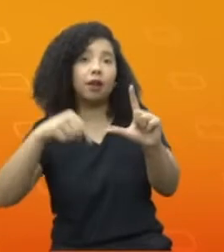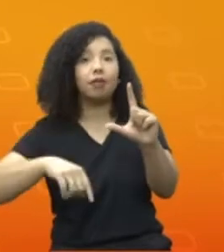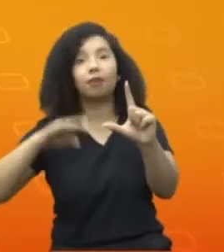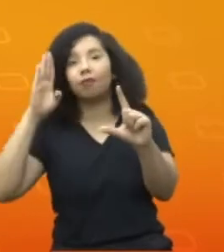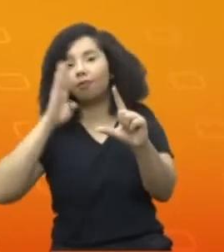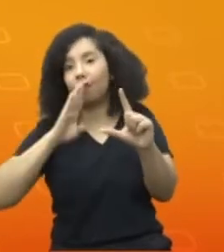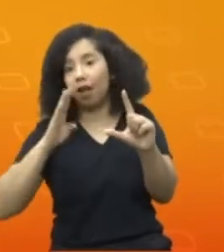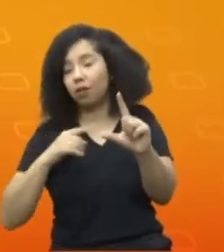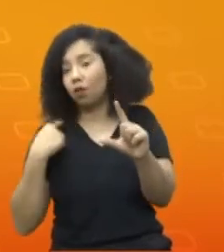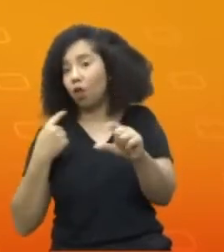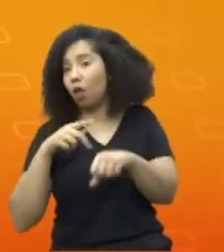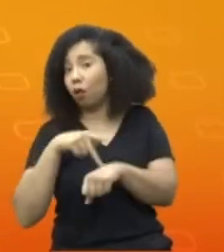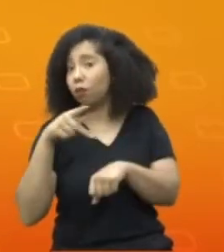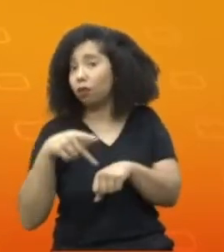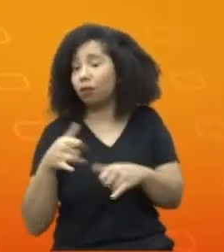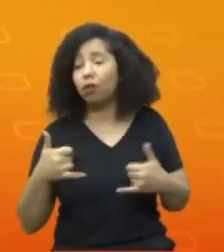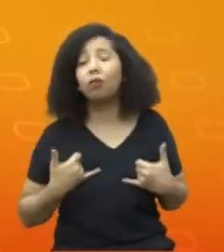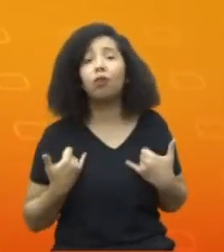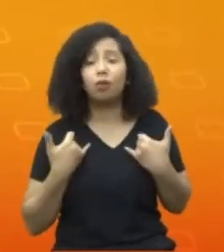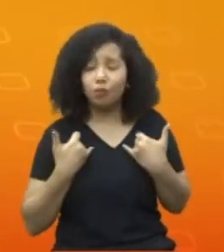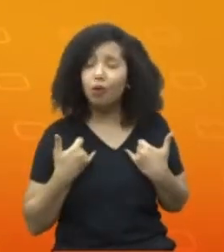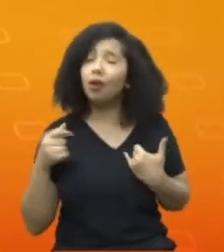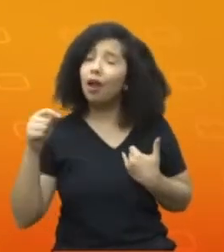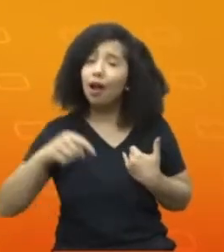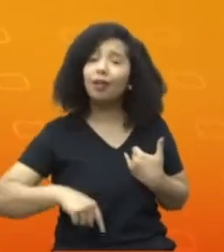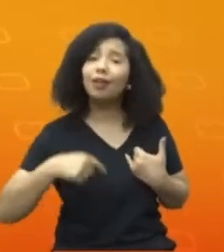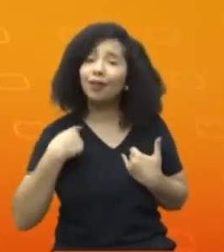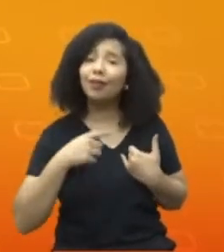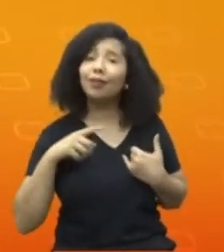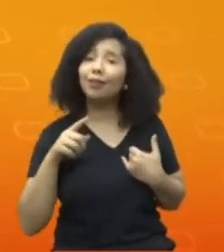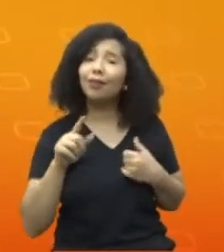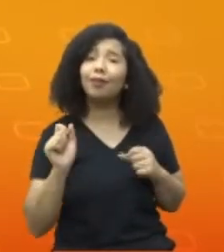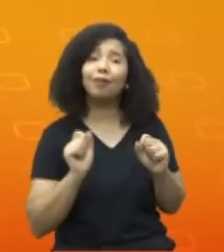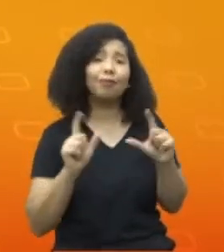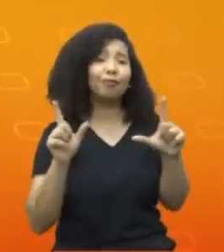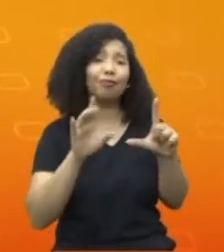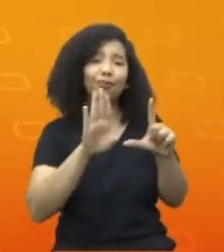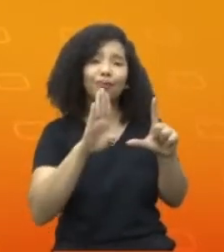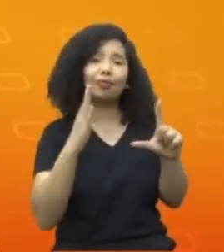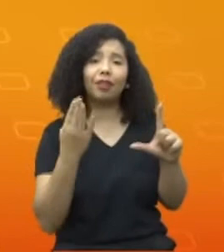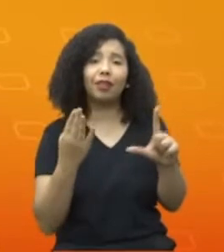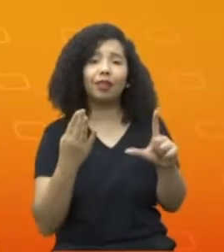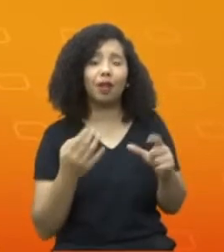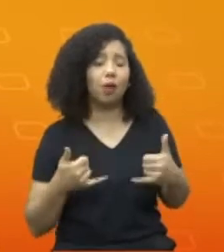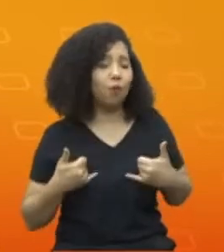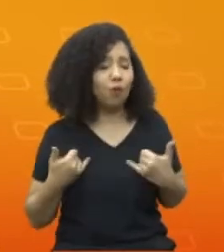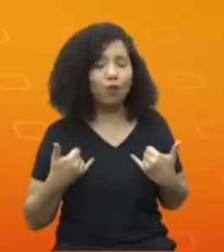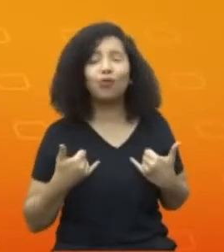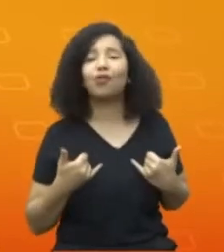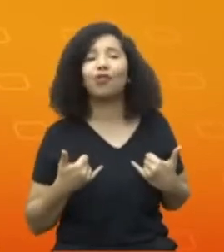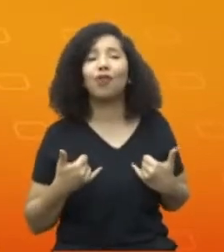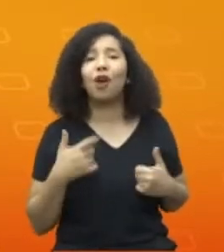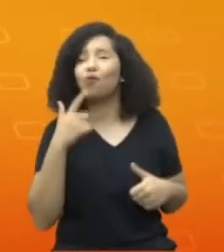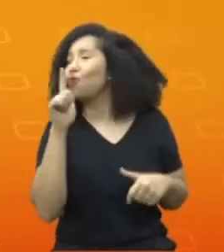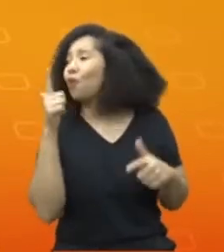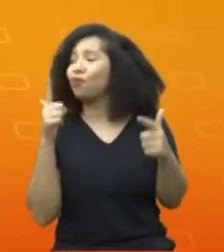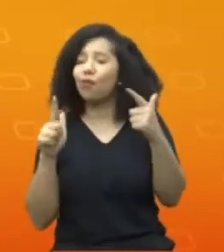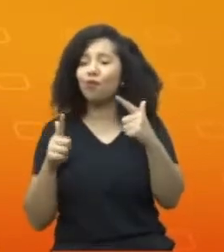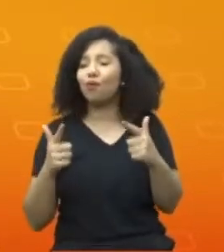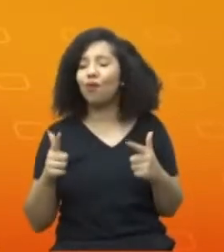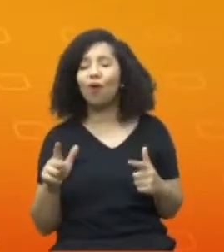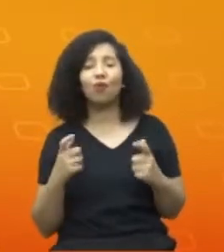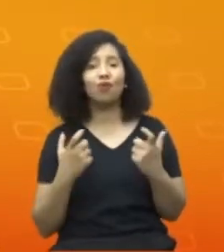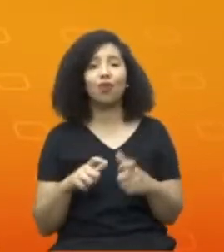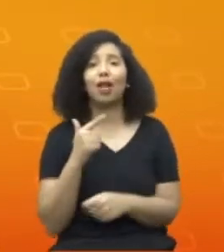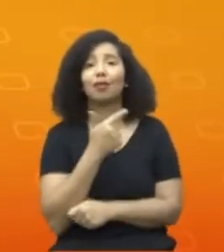é um orgulho para nós brasileiros. Você não tem nada semelhante. O Brasil é peculiar, o